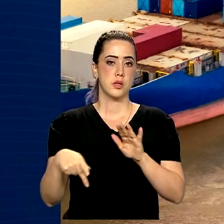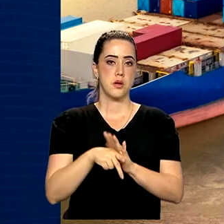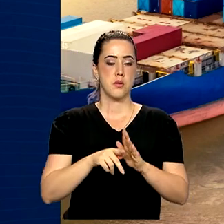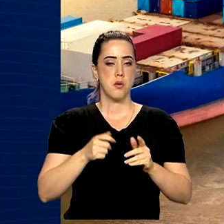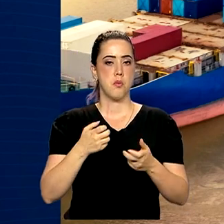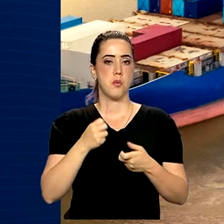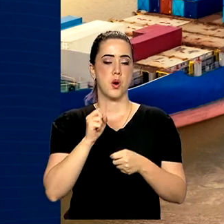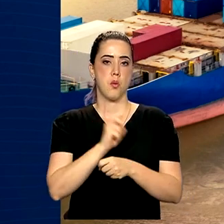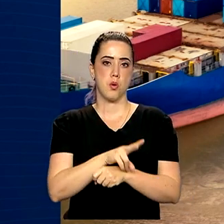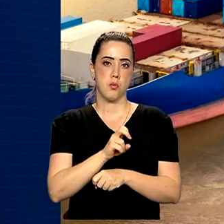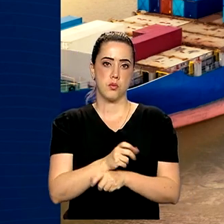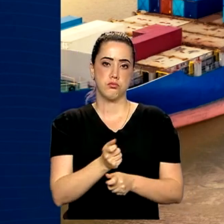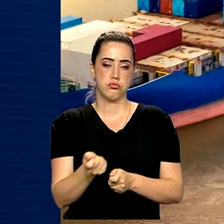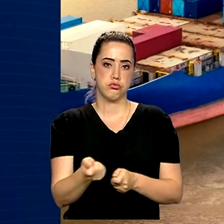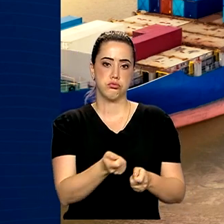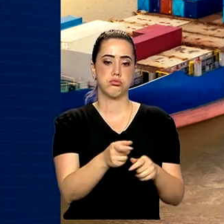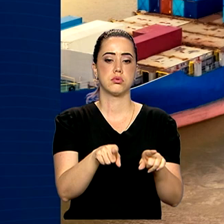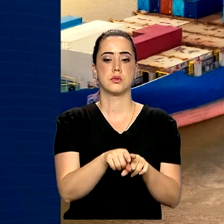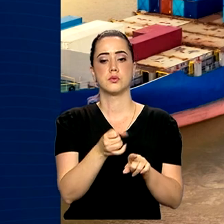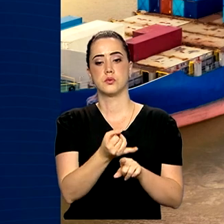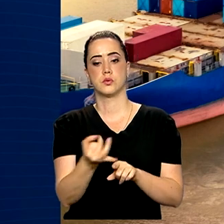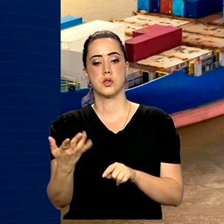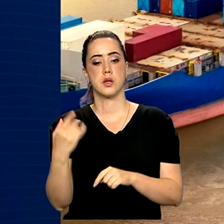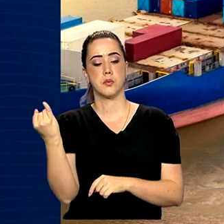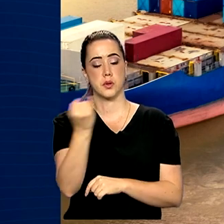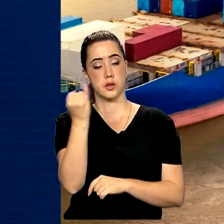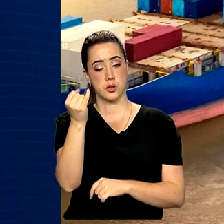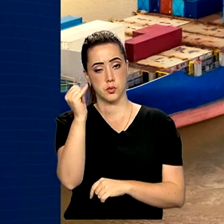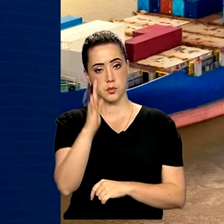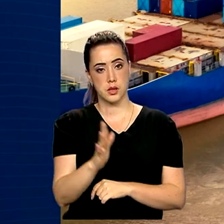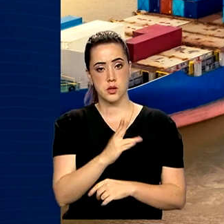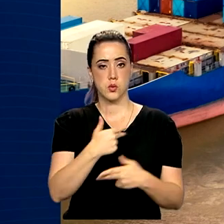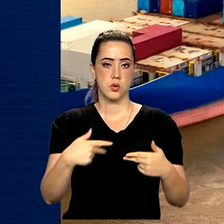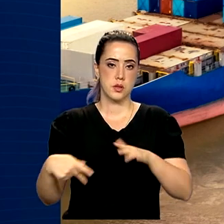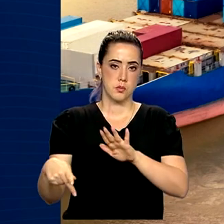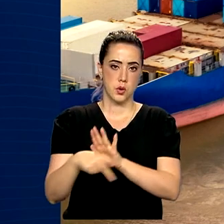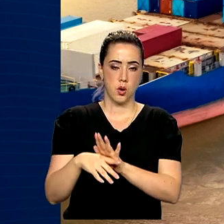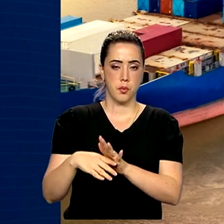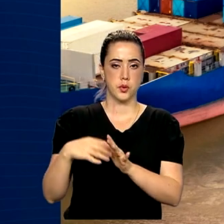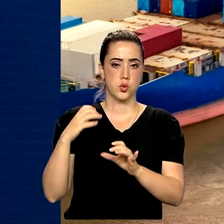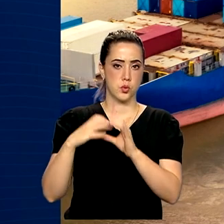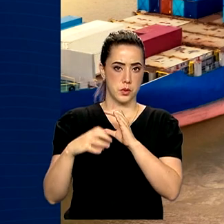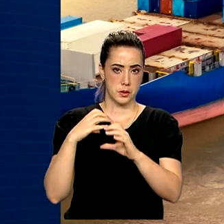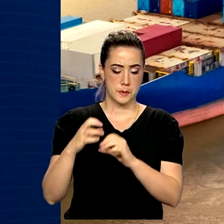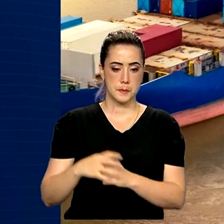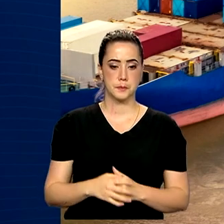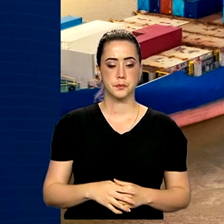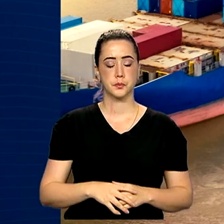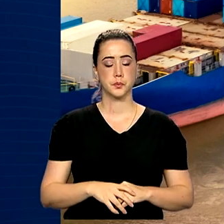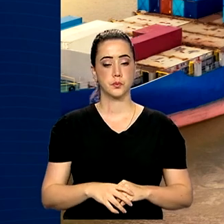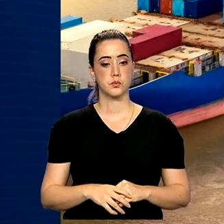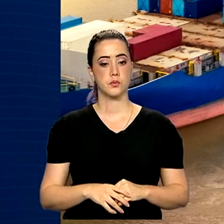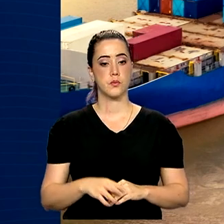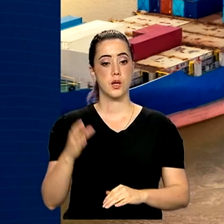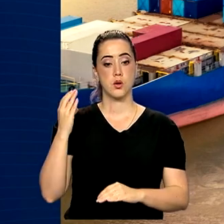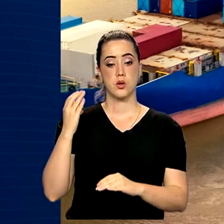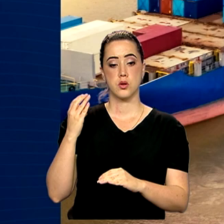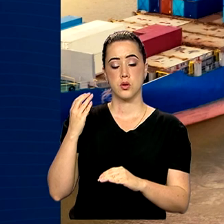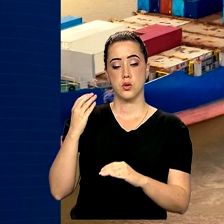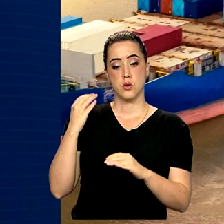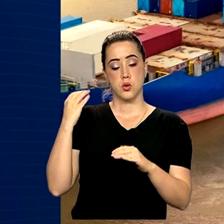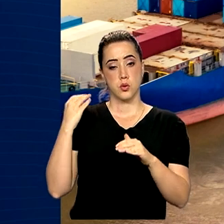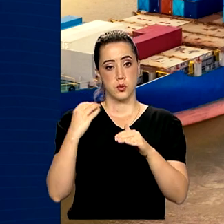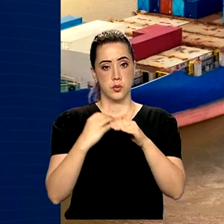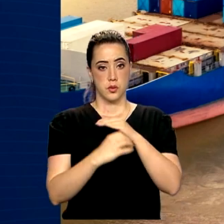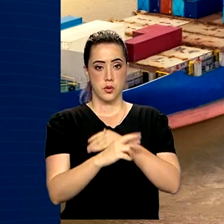fundamentais para o agronegócio do país e equipamentos de telecomunicações. O estoque de investimento estrangeiro direto